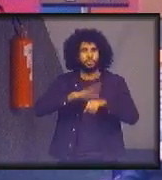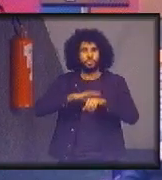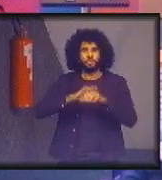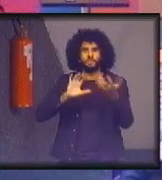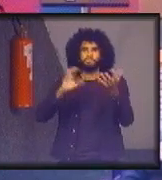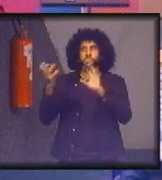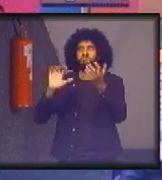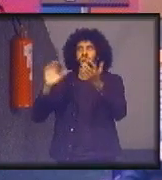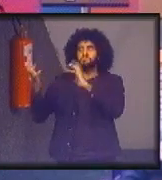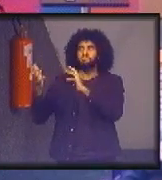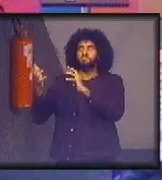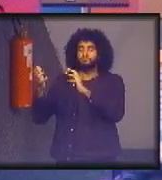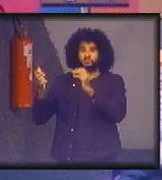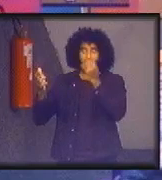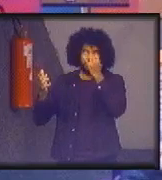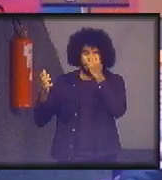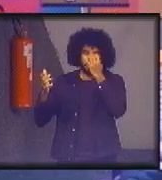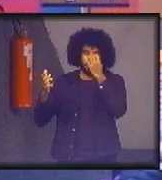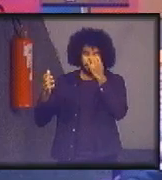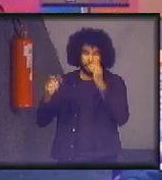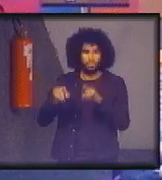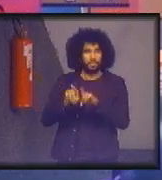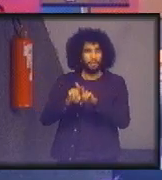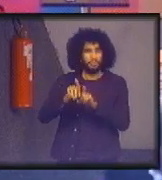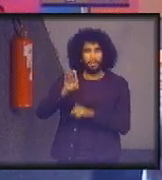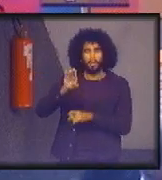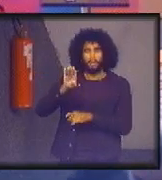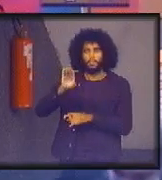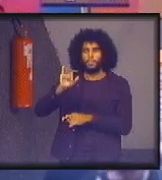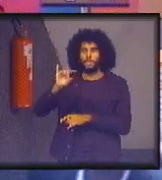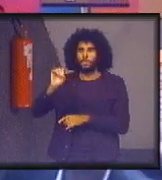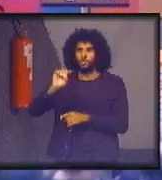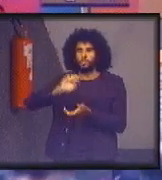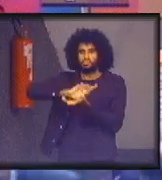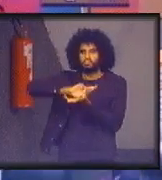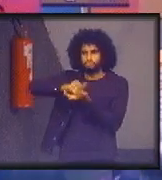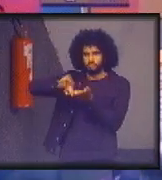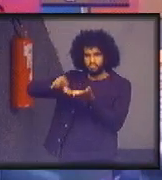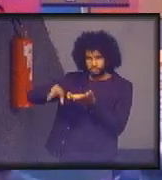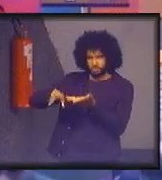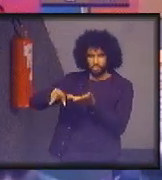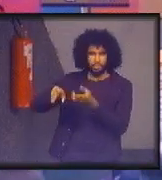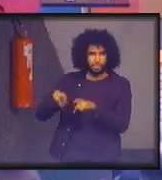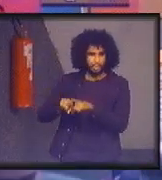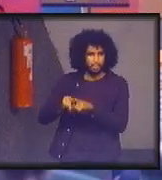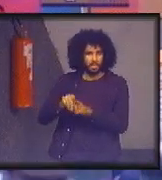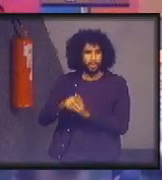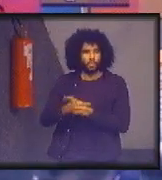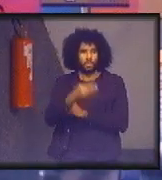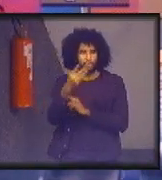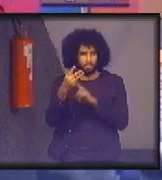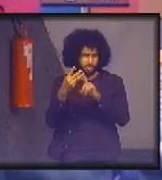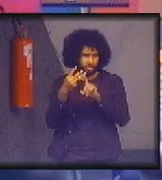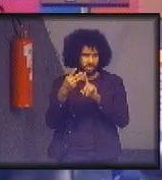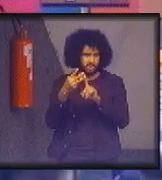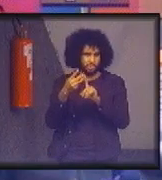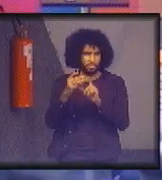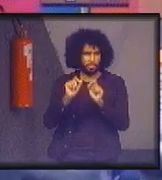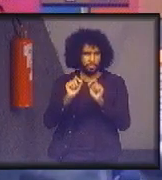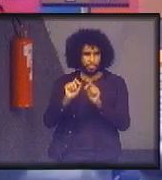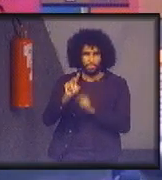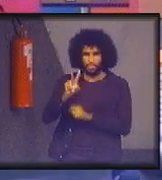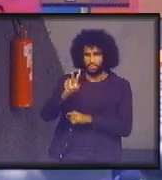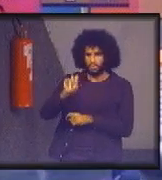clima, eu tenho uma convenção de biodiversidade que discute biodiversidade. Eu tenho uma terceira convenção, que se chama de Viena,